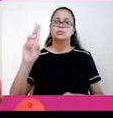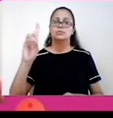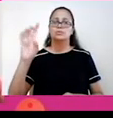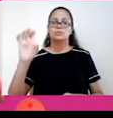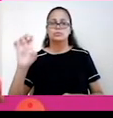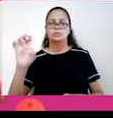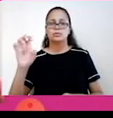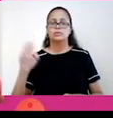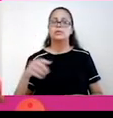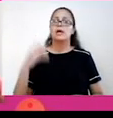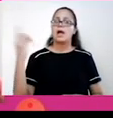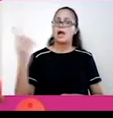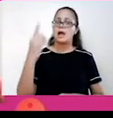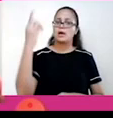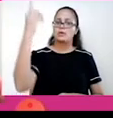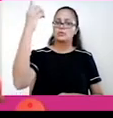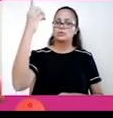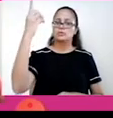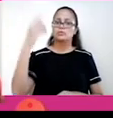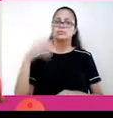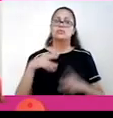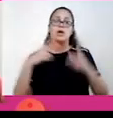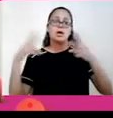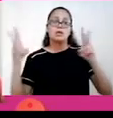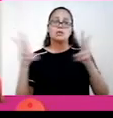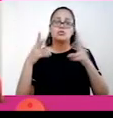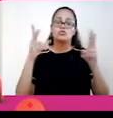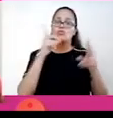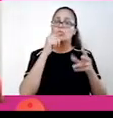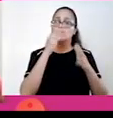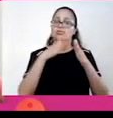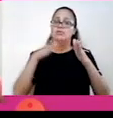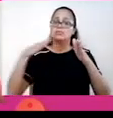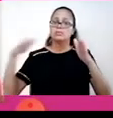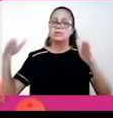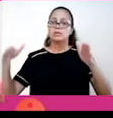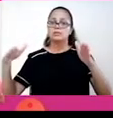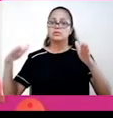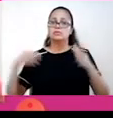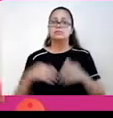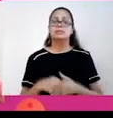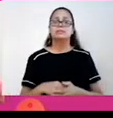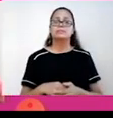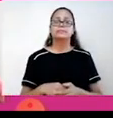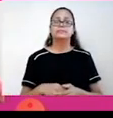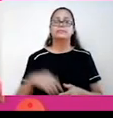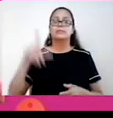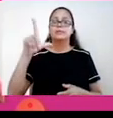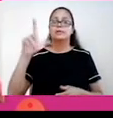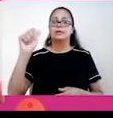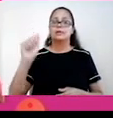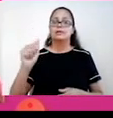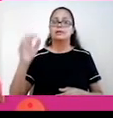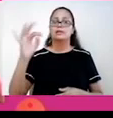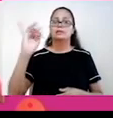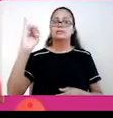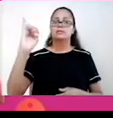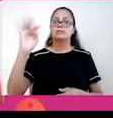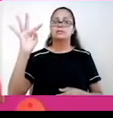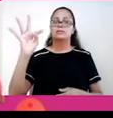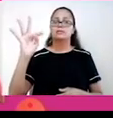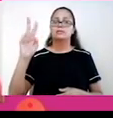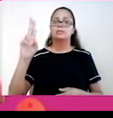as correntes marítimas e as massas de ar. Certo? A latitude. Na latitude as temperaturas são mais